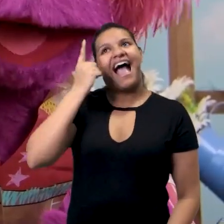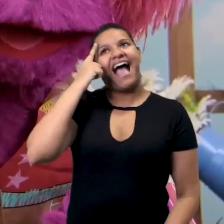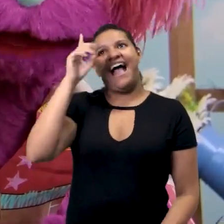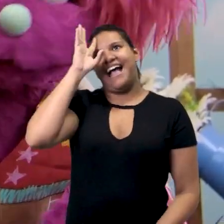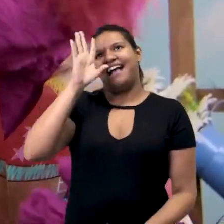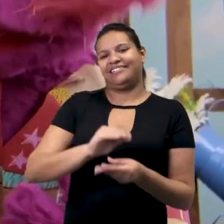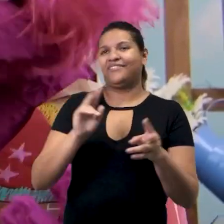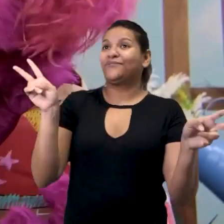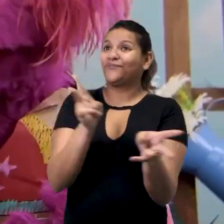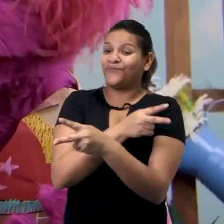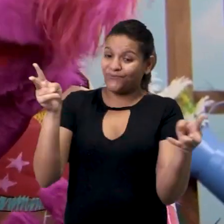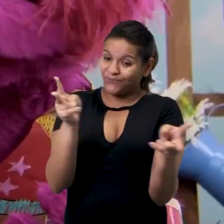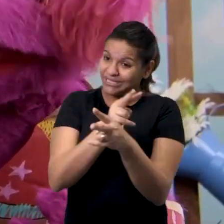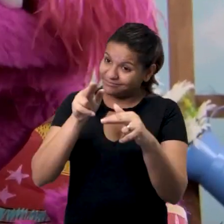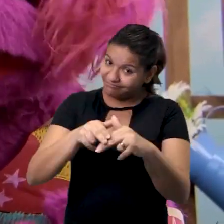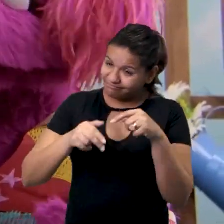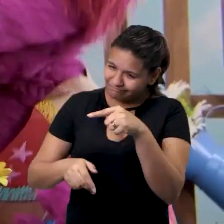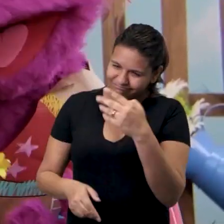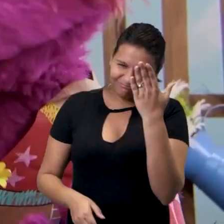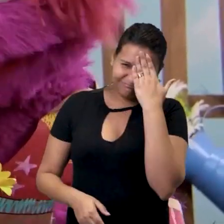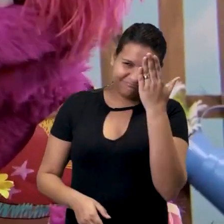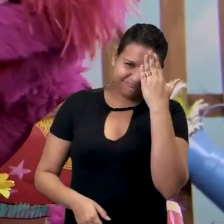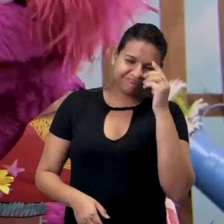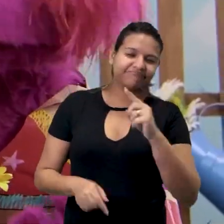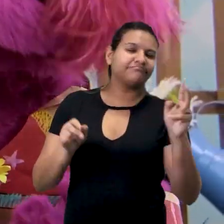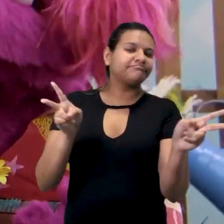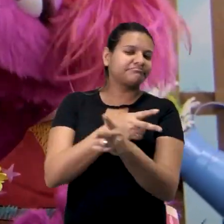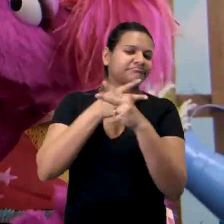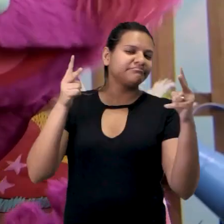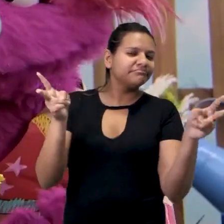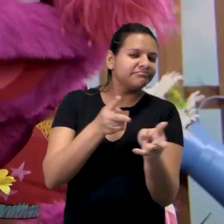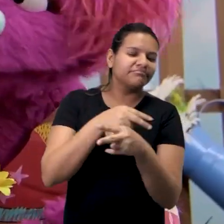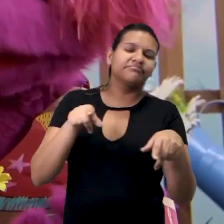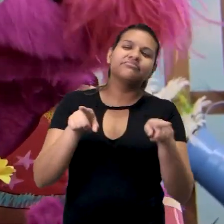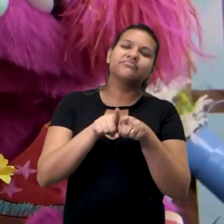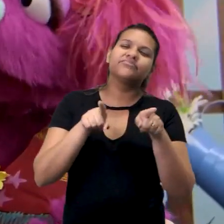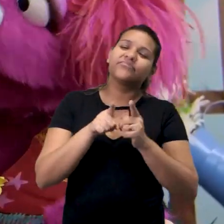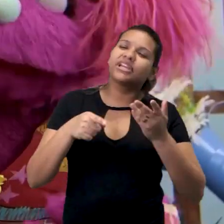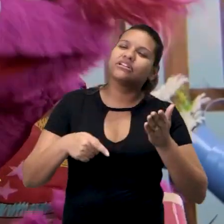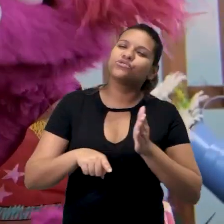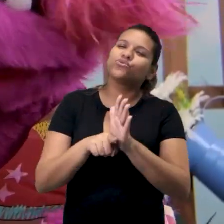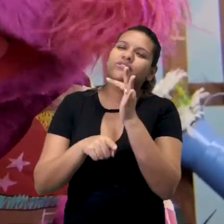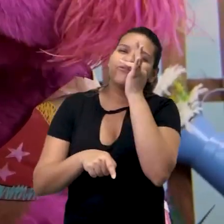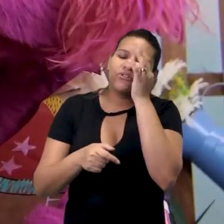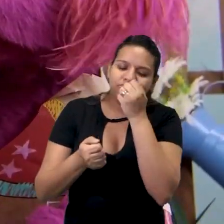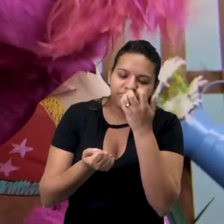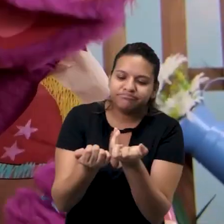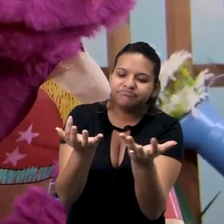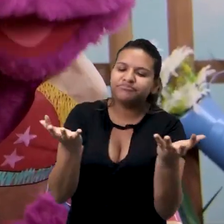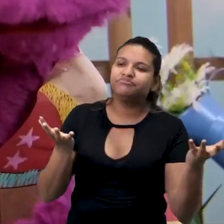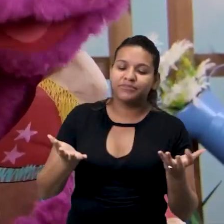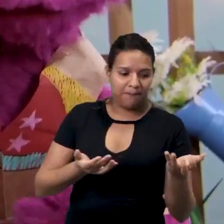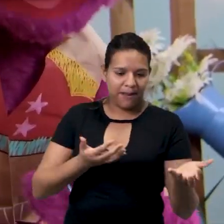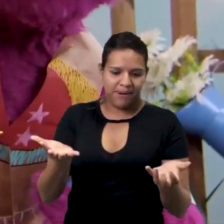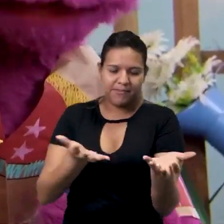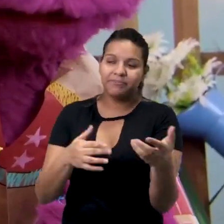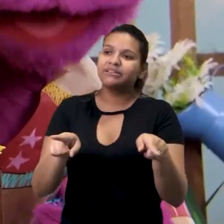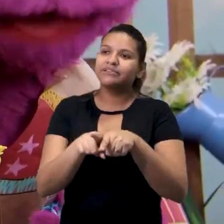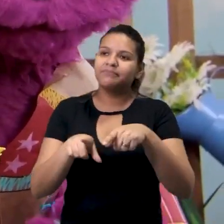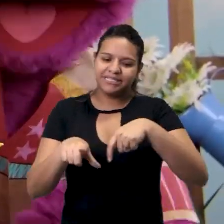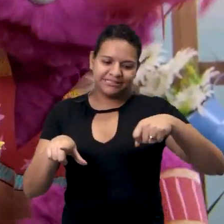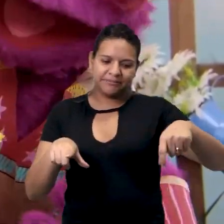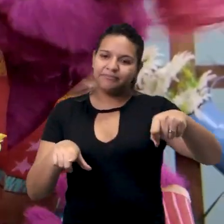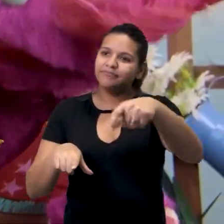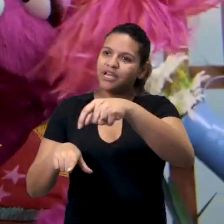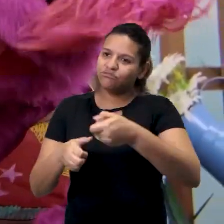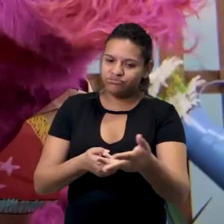vento! Vocês sabiam que o vento também ajuda a espalhar flores e sementes por aí? Assim elas podem